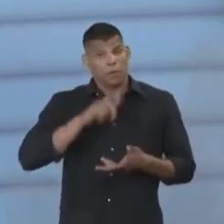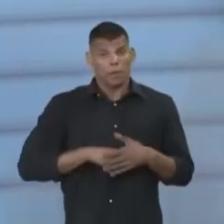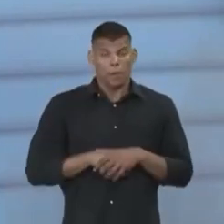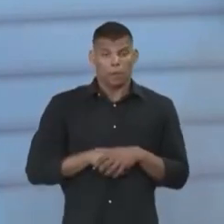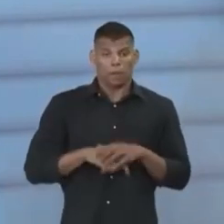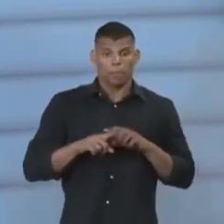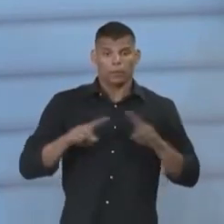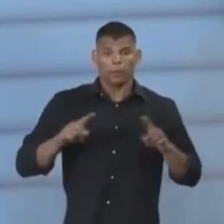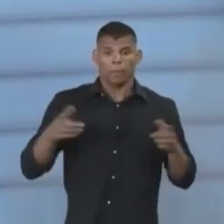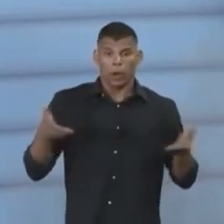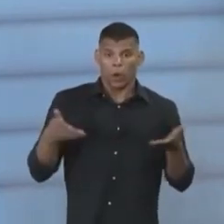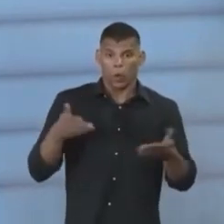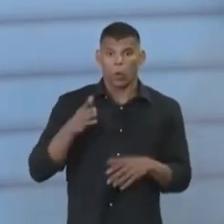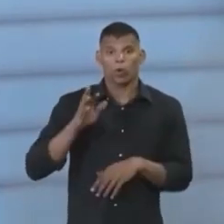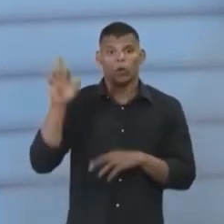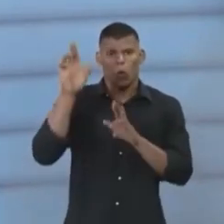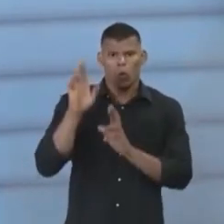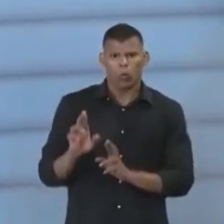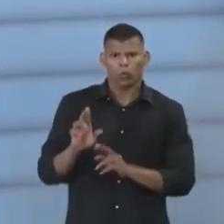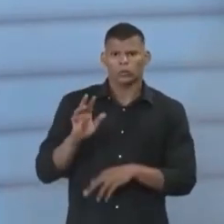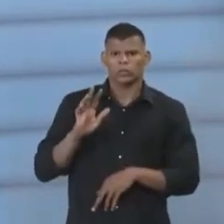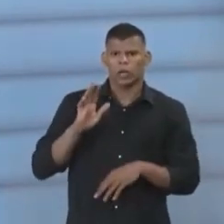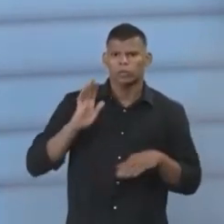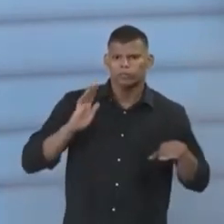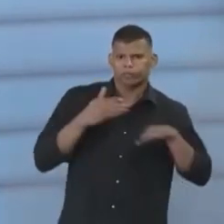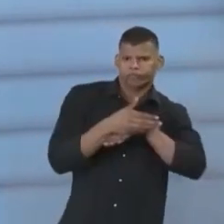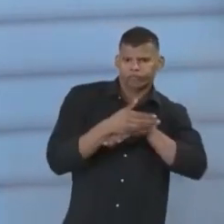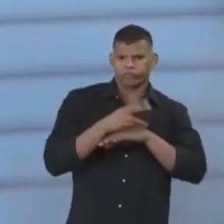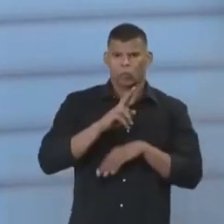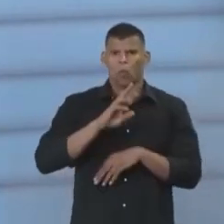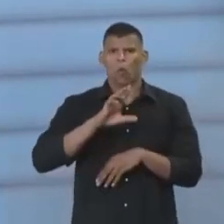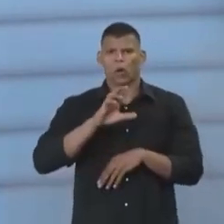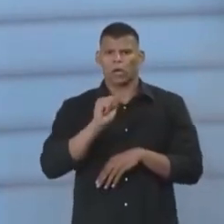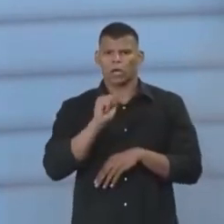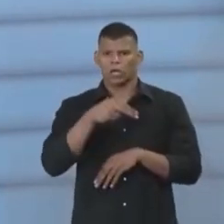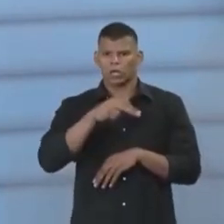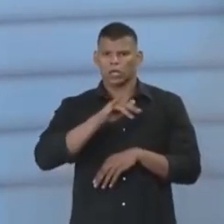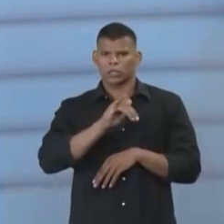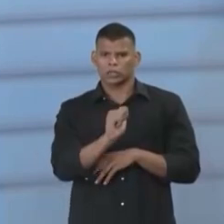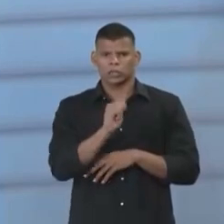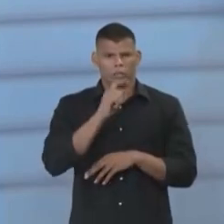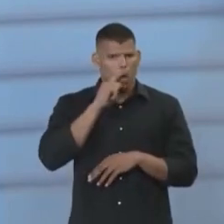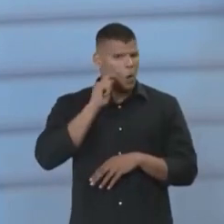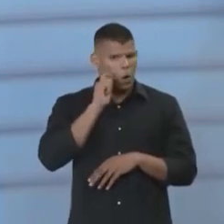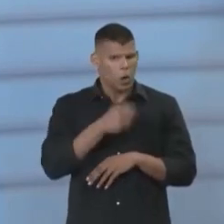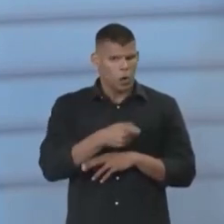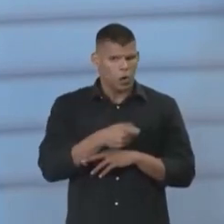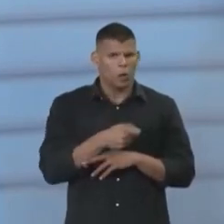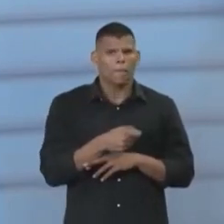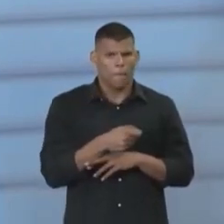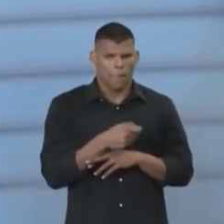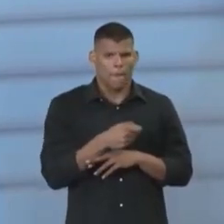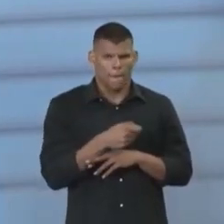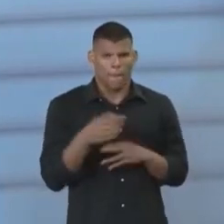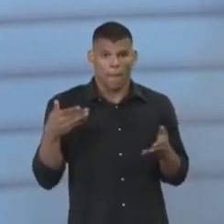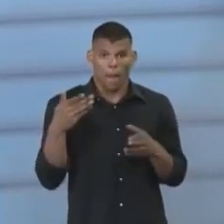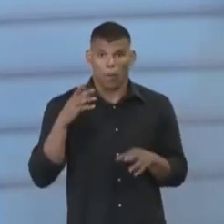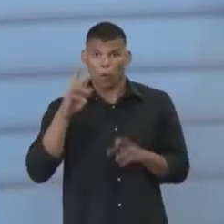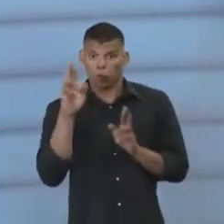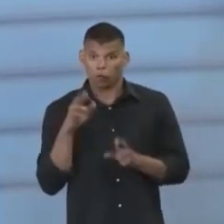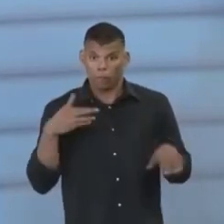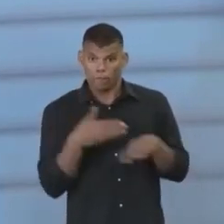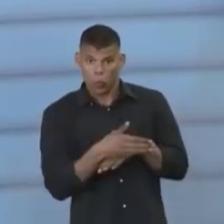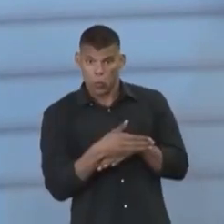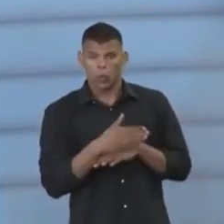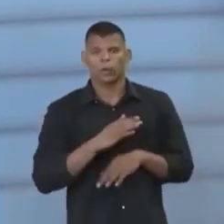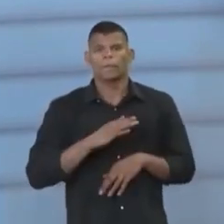após a Rússia invadir a Ucrânia, ela realmente resolveu